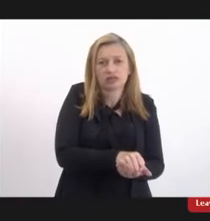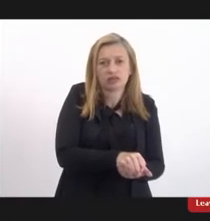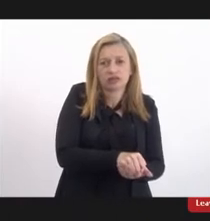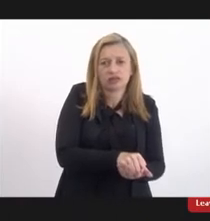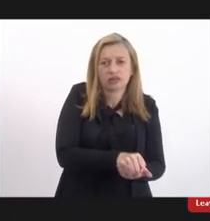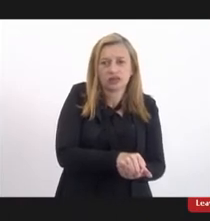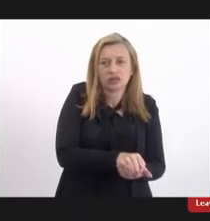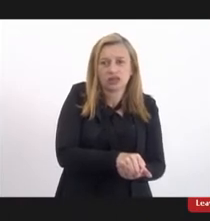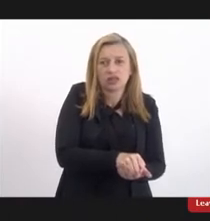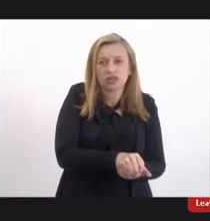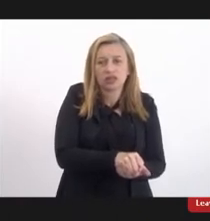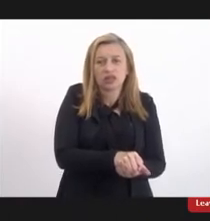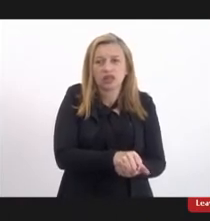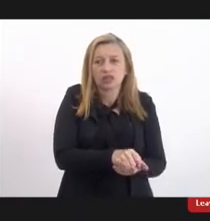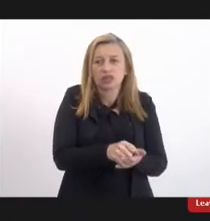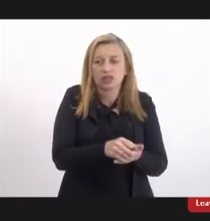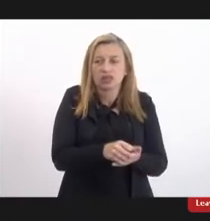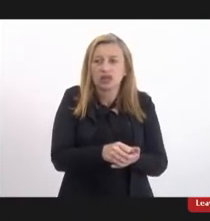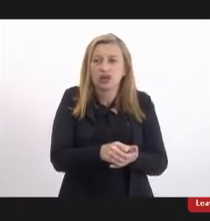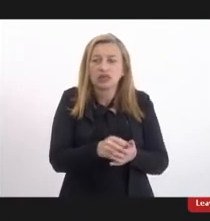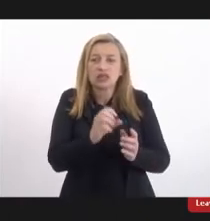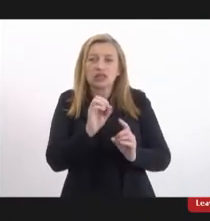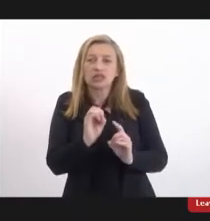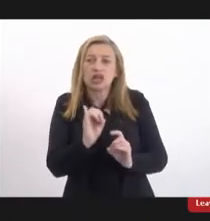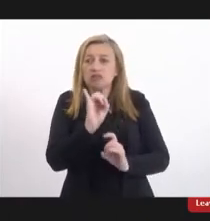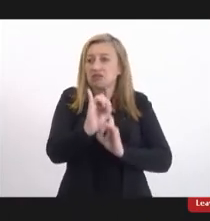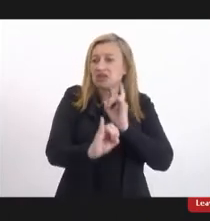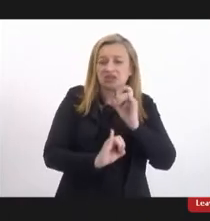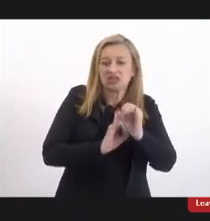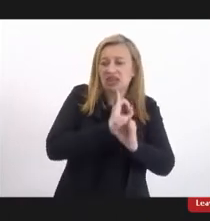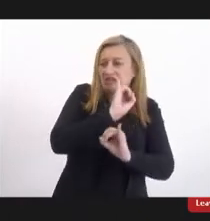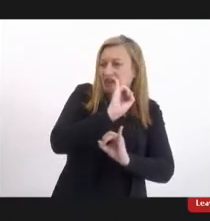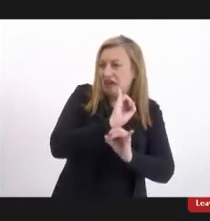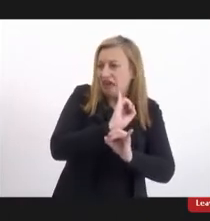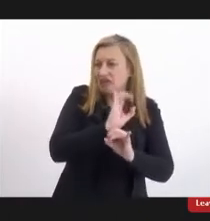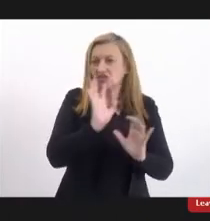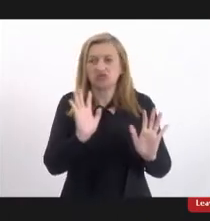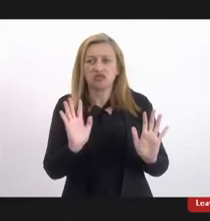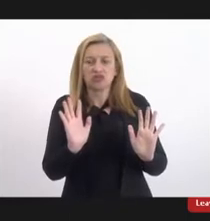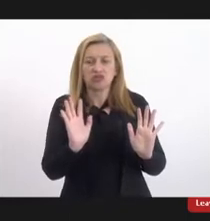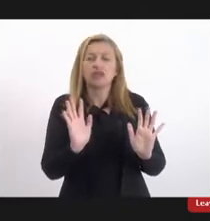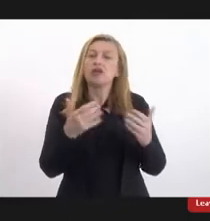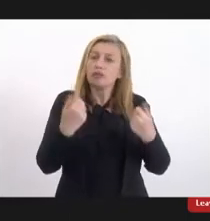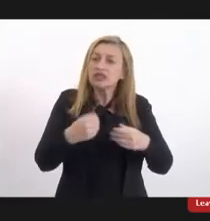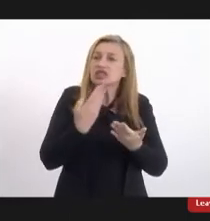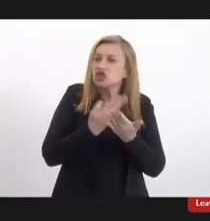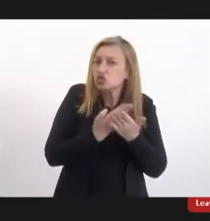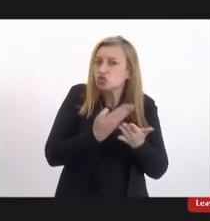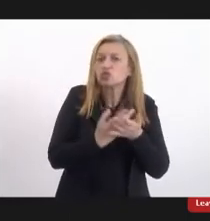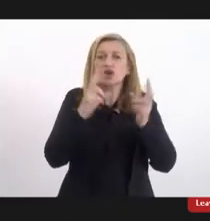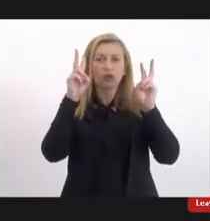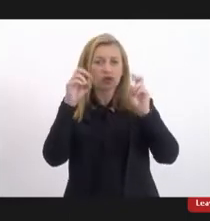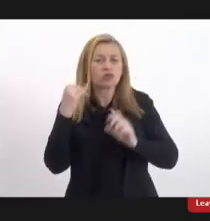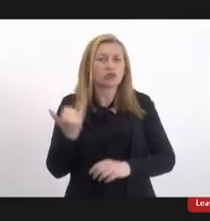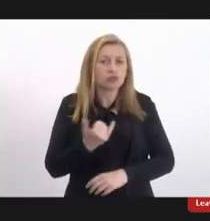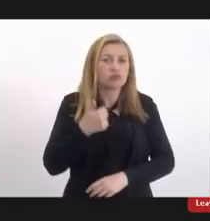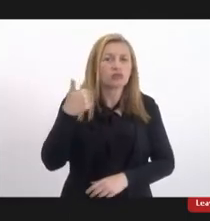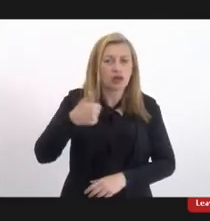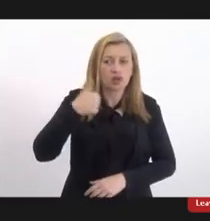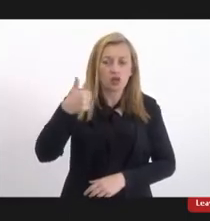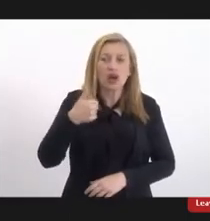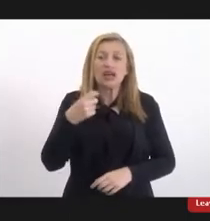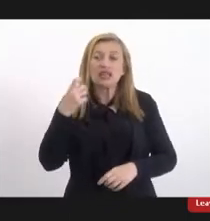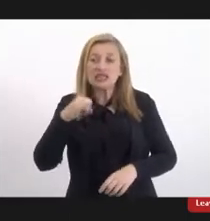de forma sei lá online a gente vai ter que estudar sobre isso porque se tem